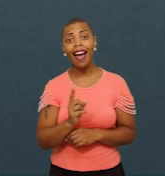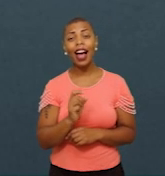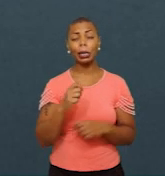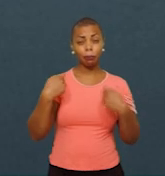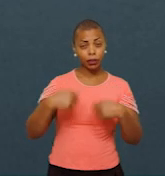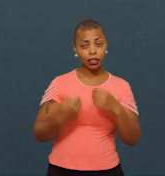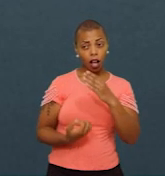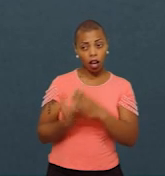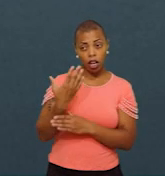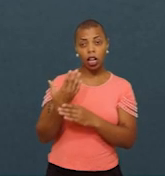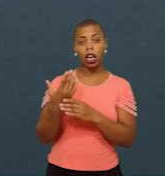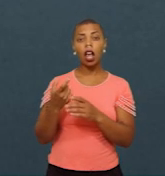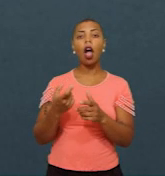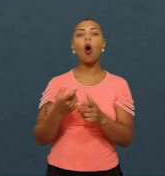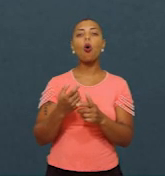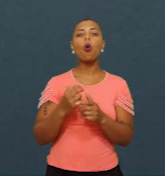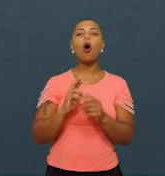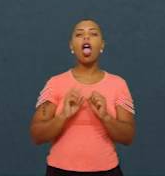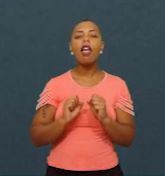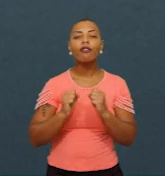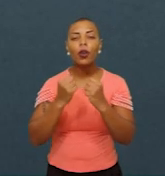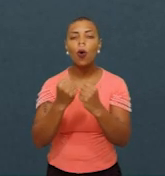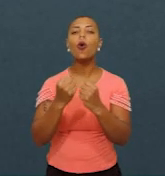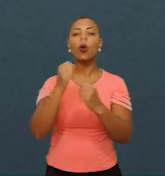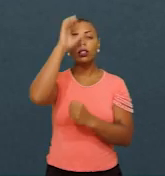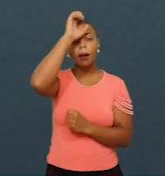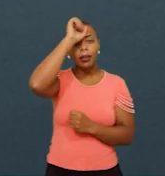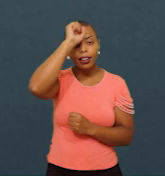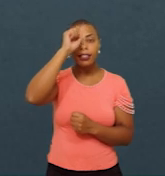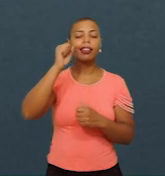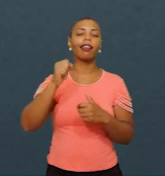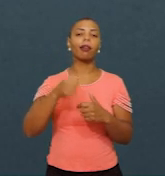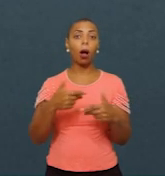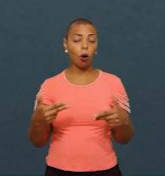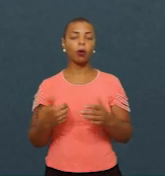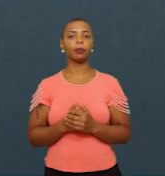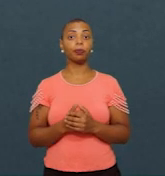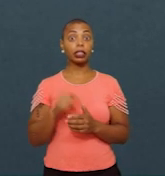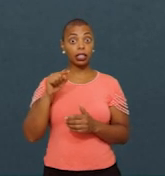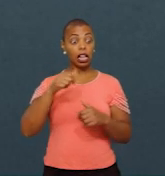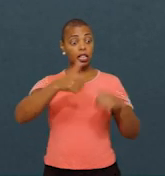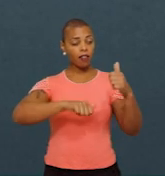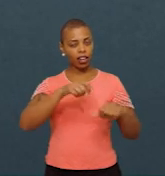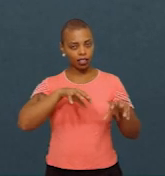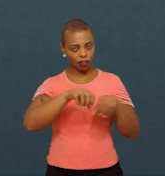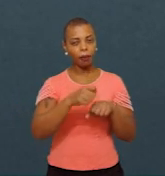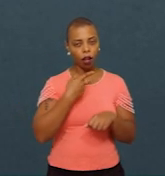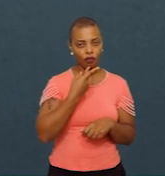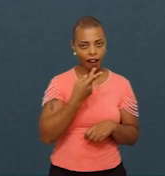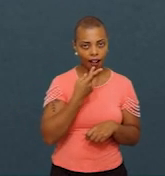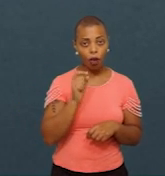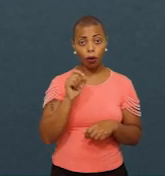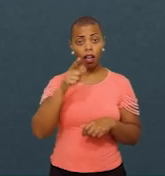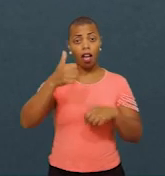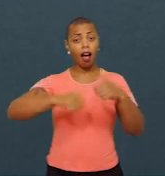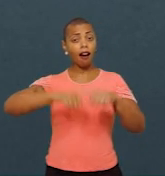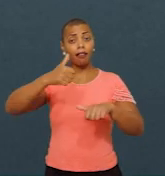montar um sistema de recuperação de aprendizagem. Essas avaliações formativas que eu estou falando são